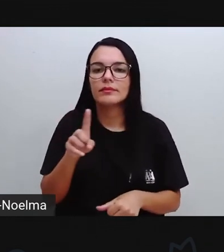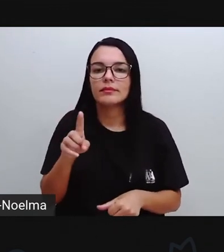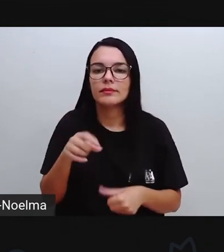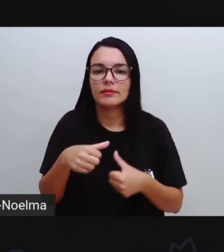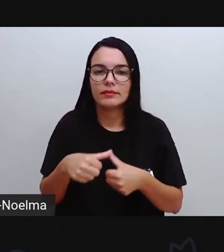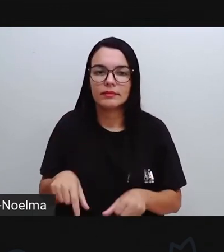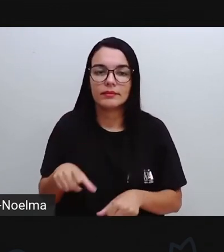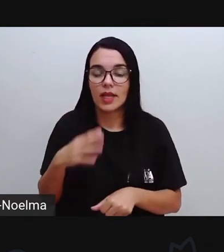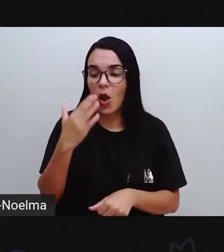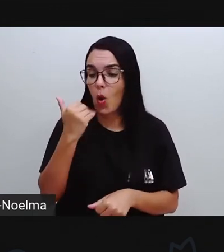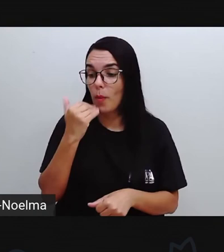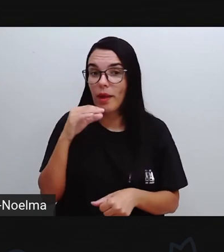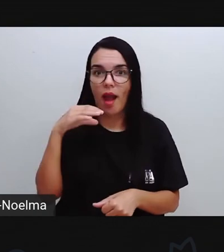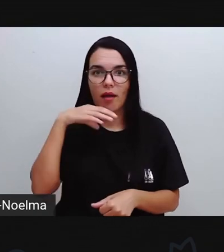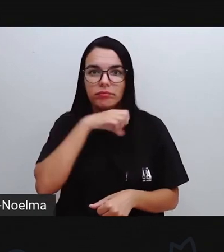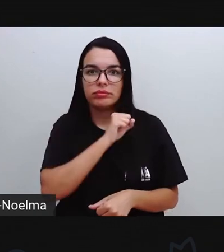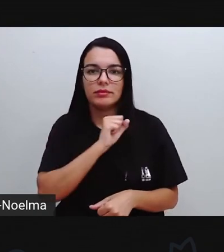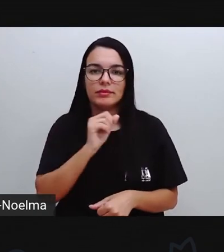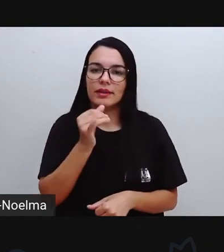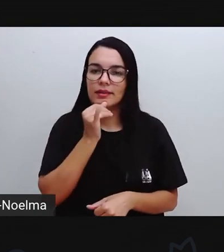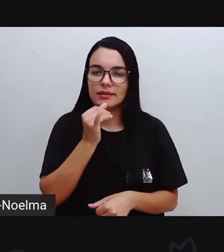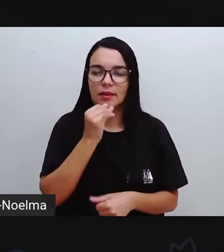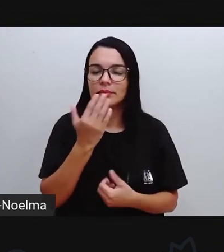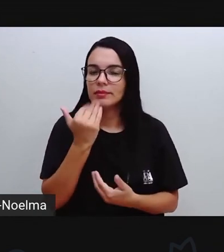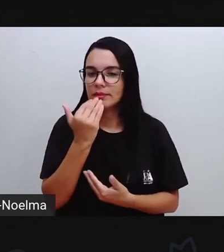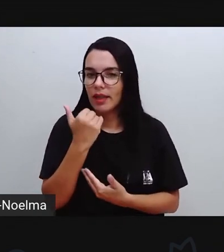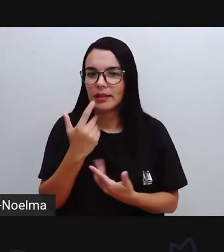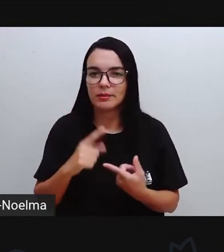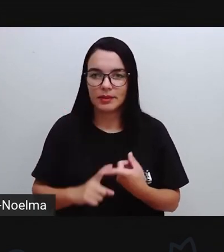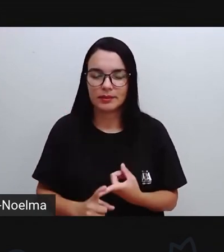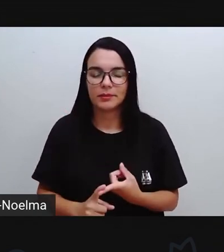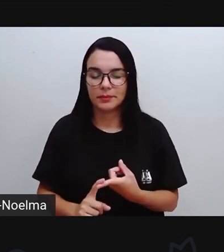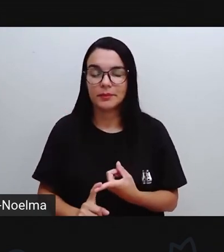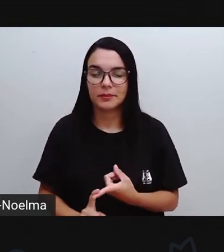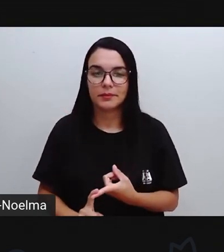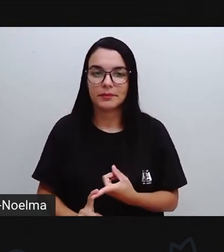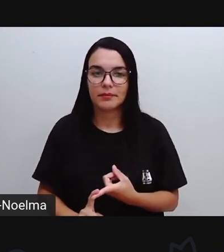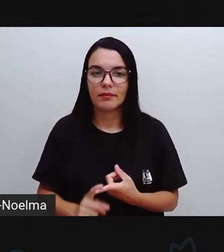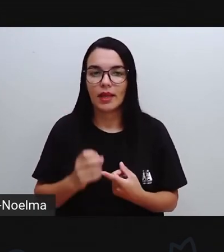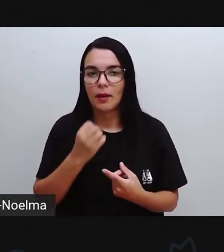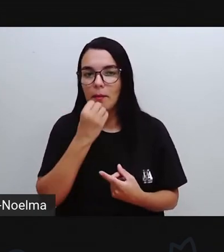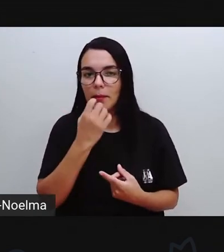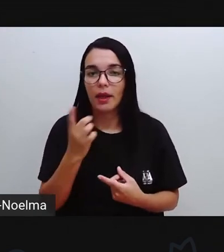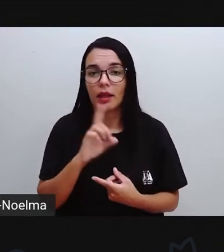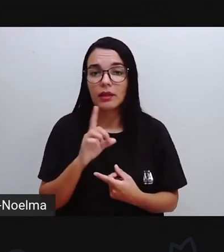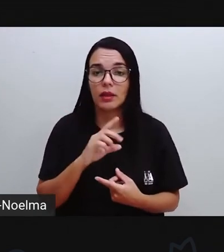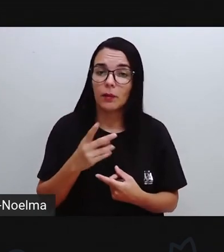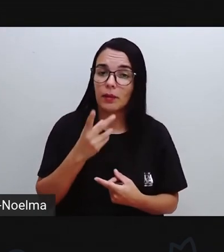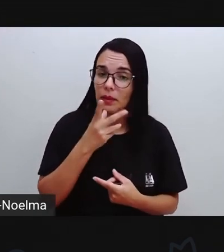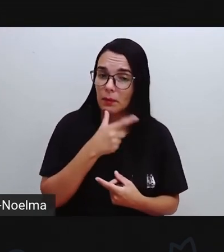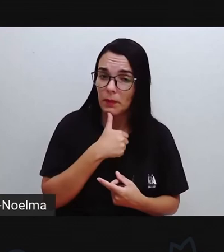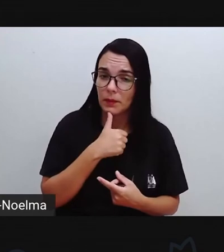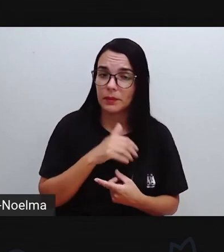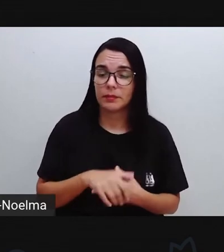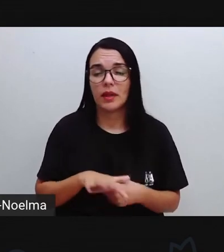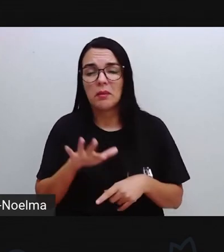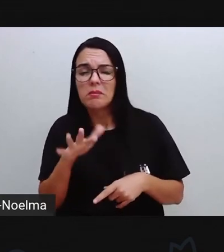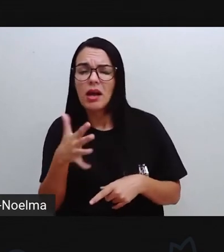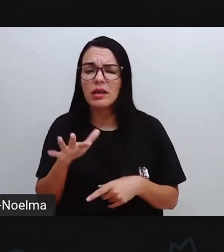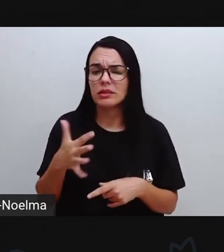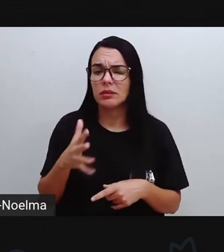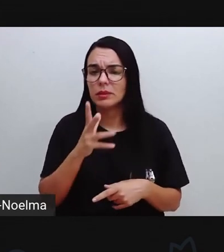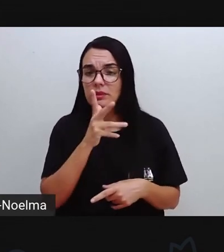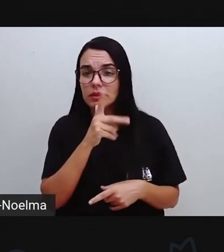rapidamente, né? Que a gente precisa consumir de imediato. São os bens não duráveis. Os semiduráveis, a gente consegue